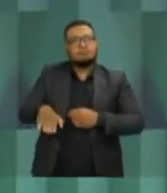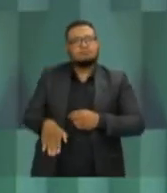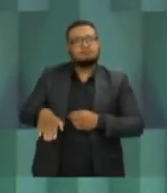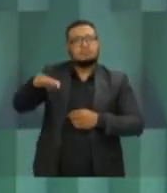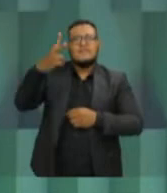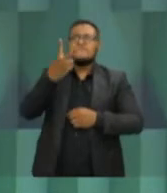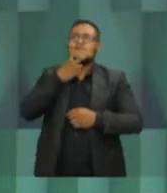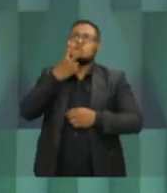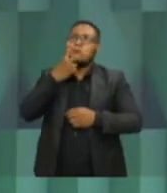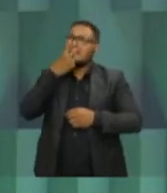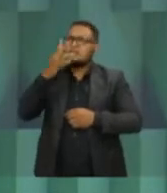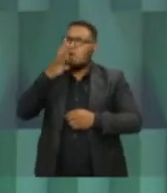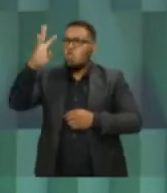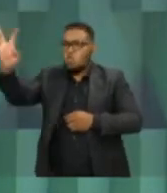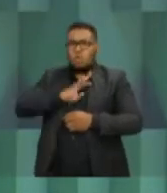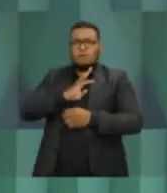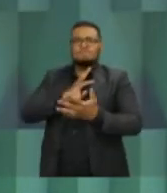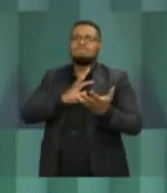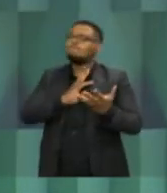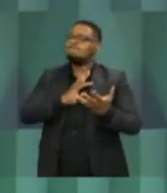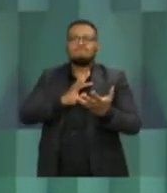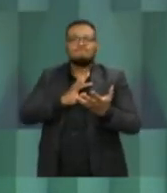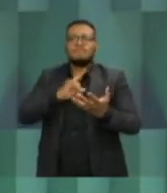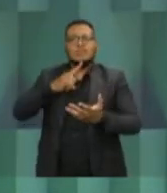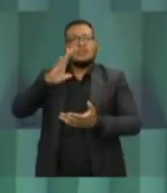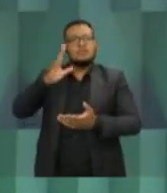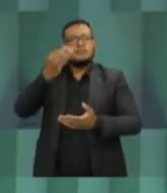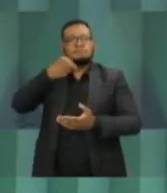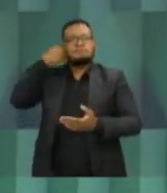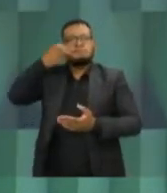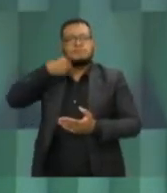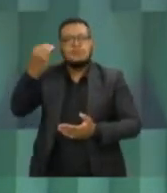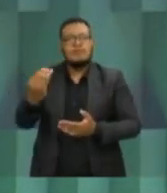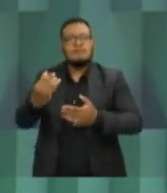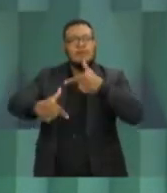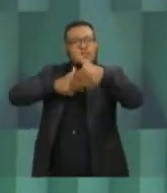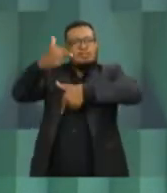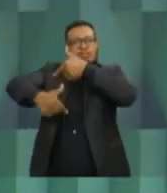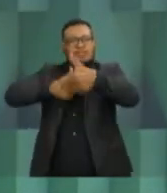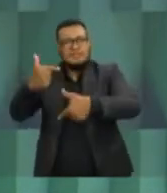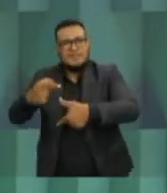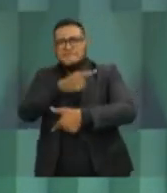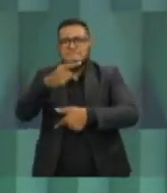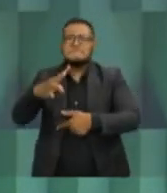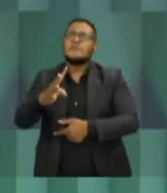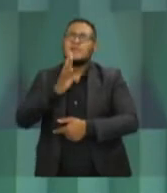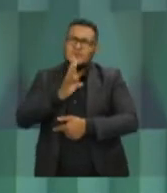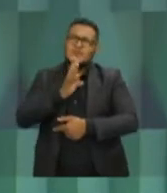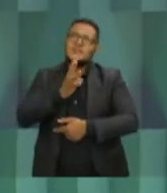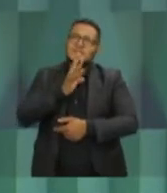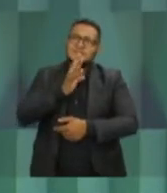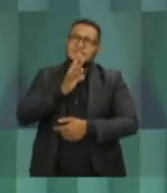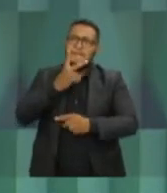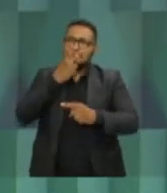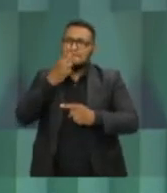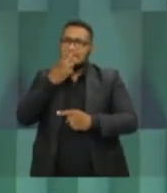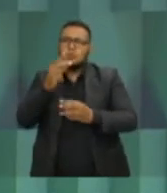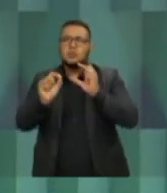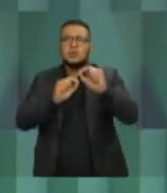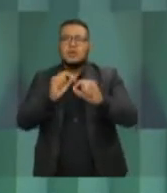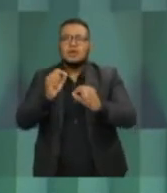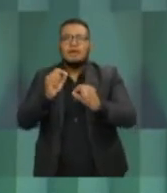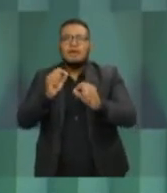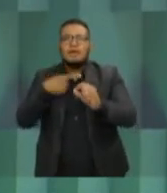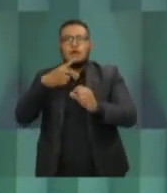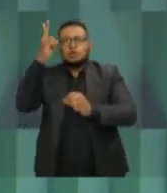acusação sobre a minha vida. Eu tenho uma experiência de vida, eu tenho trabalho prestado, serviço prestado. As pessoas conhecem a minha vida, conhecem o